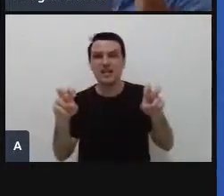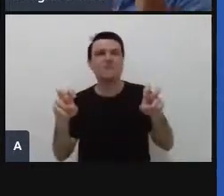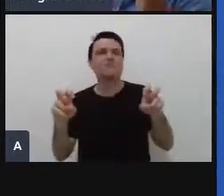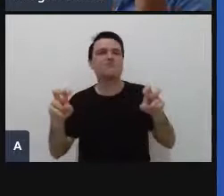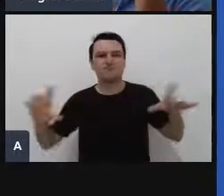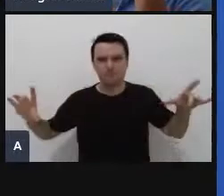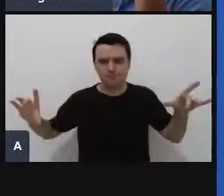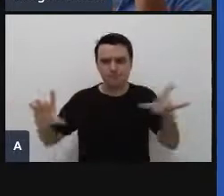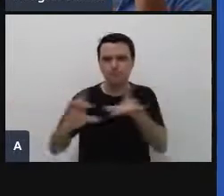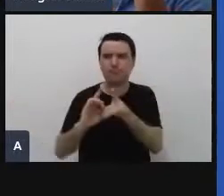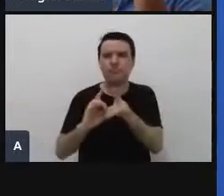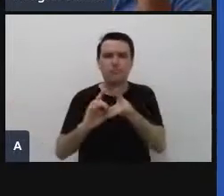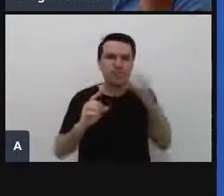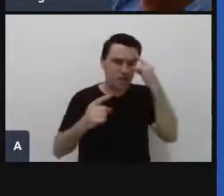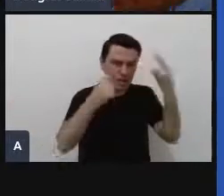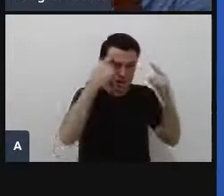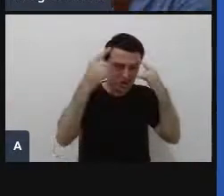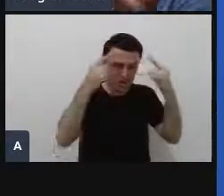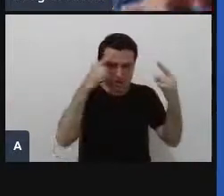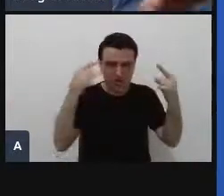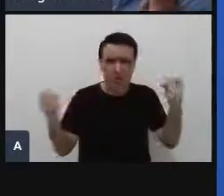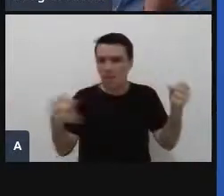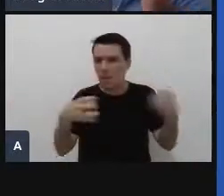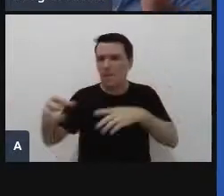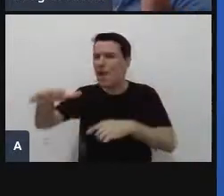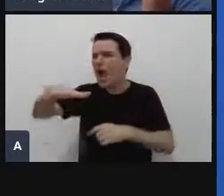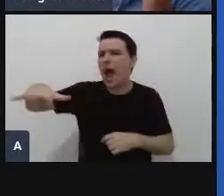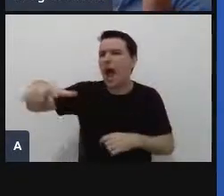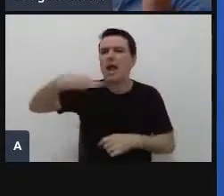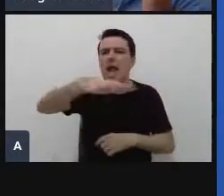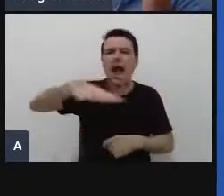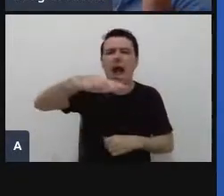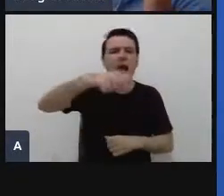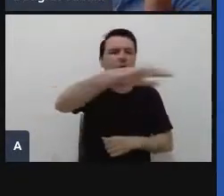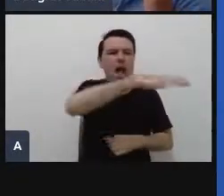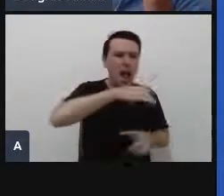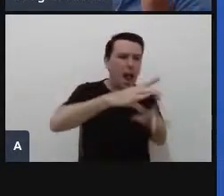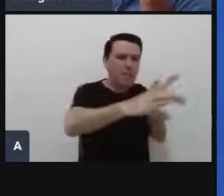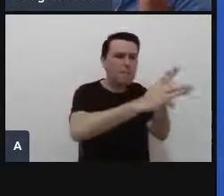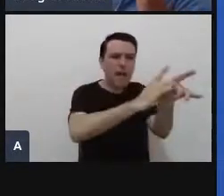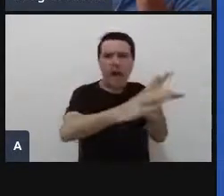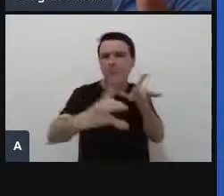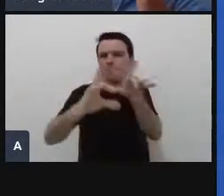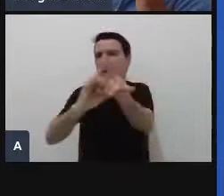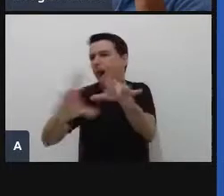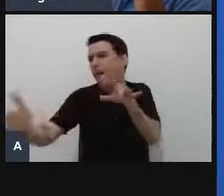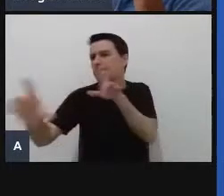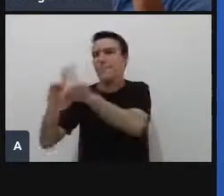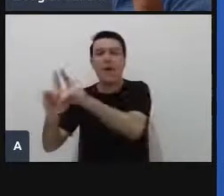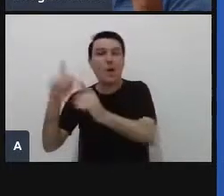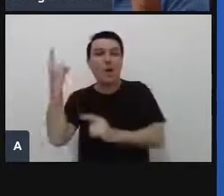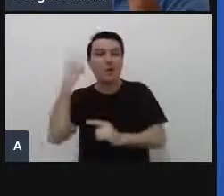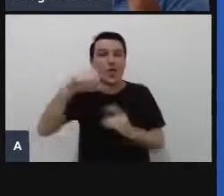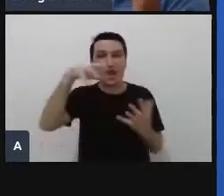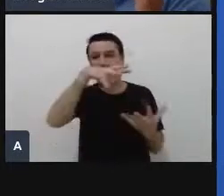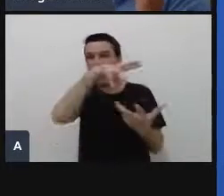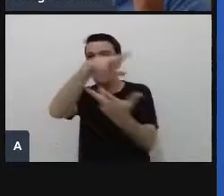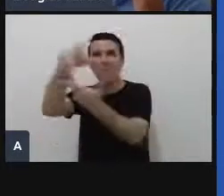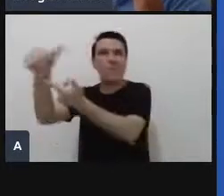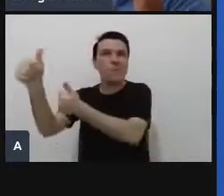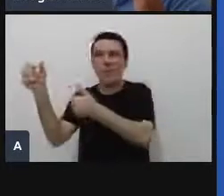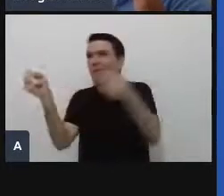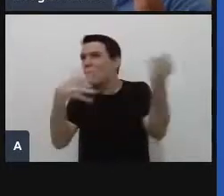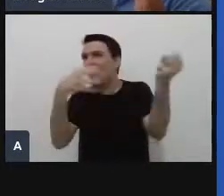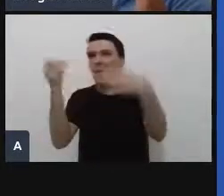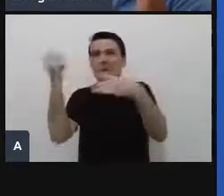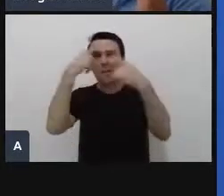da inovação para que? para a gente ter um planeta para ter inovações para o planeta aqui no chat